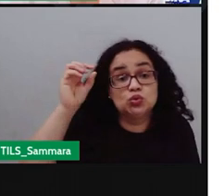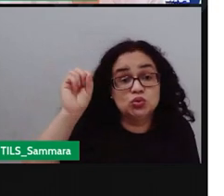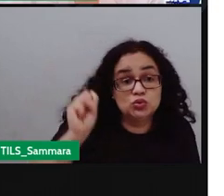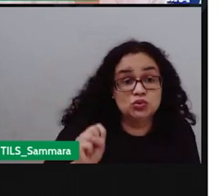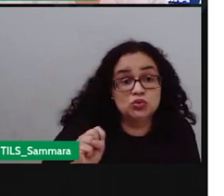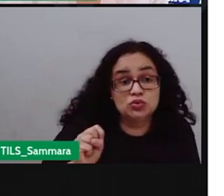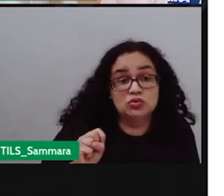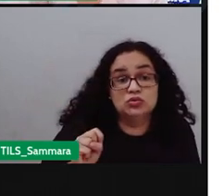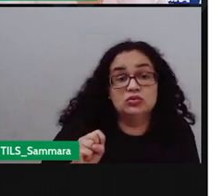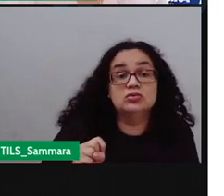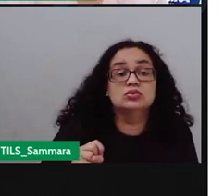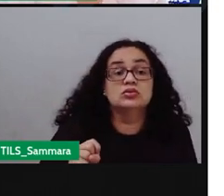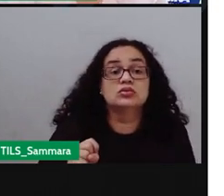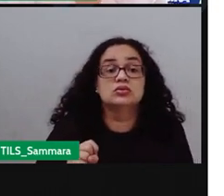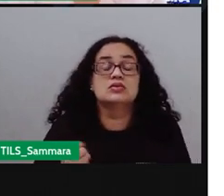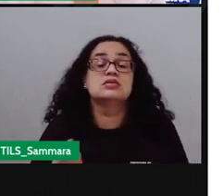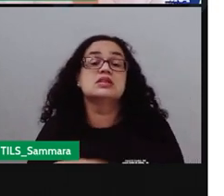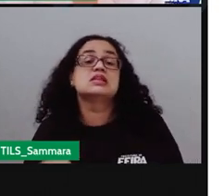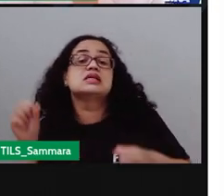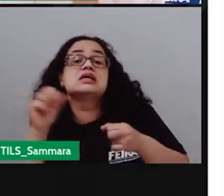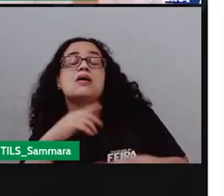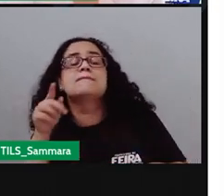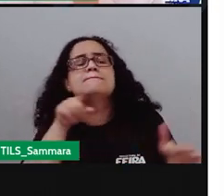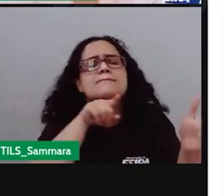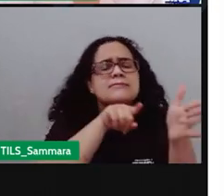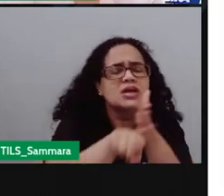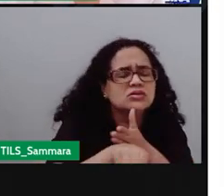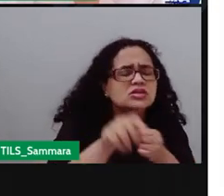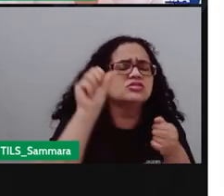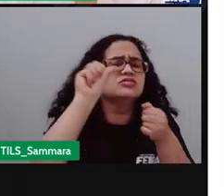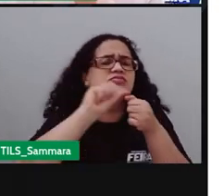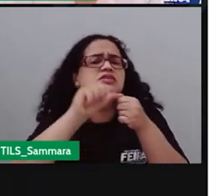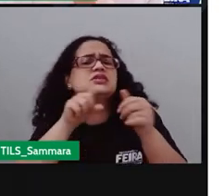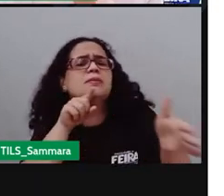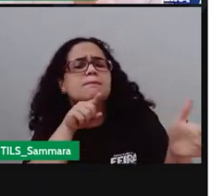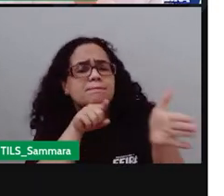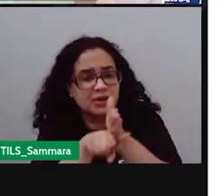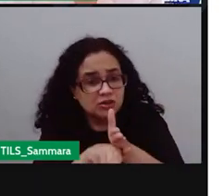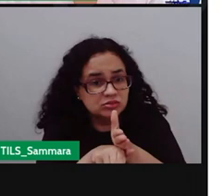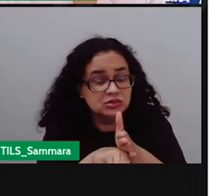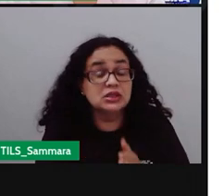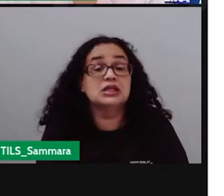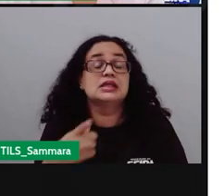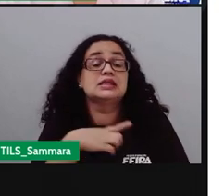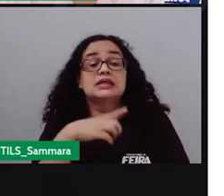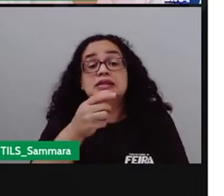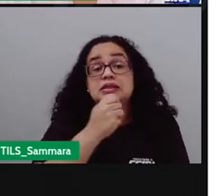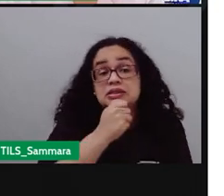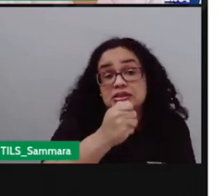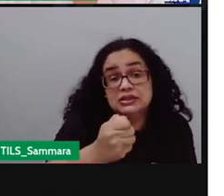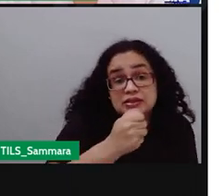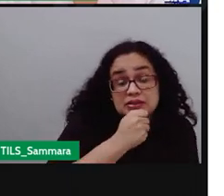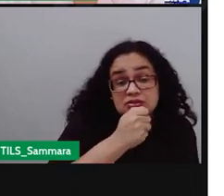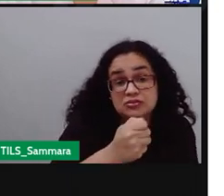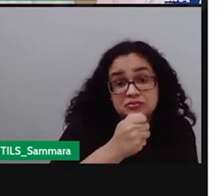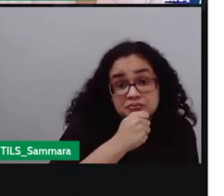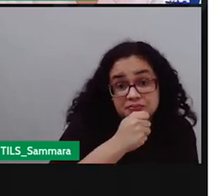iria o quê? Formular perguntas, né? Isso que leva o entrevistado a